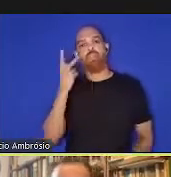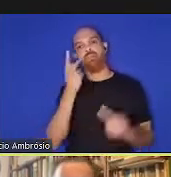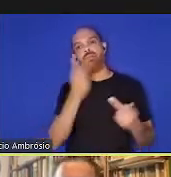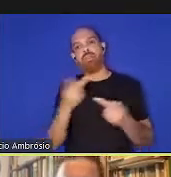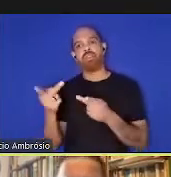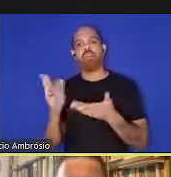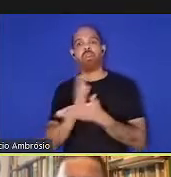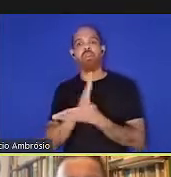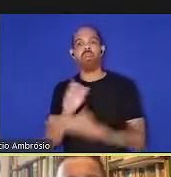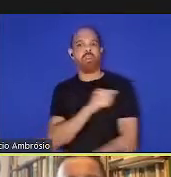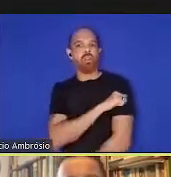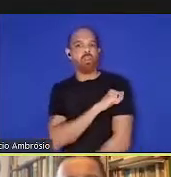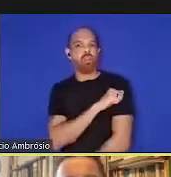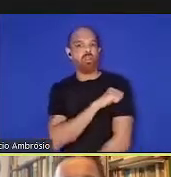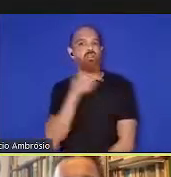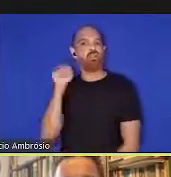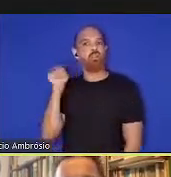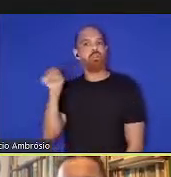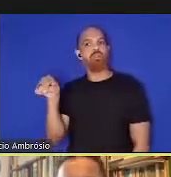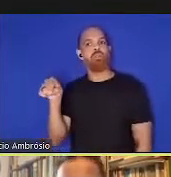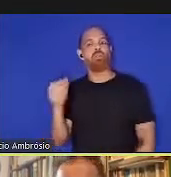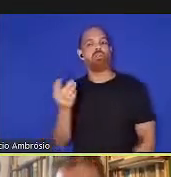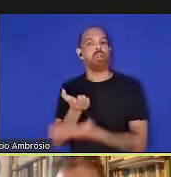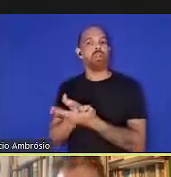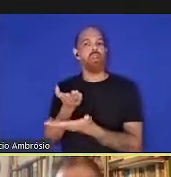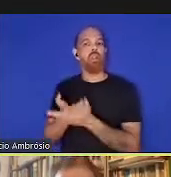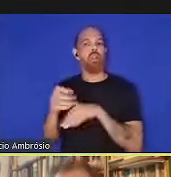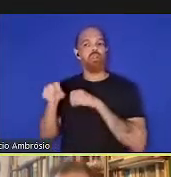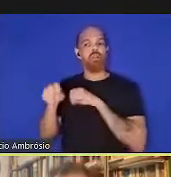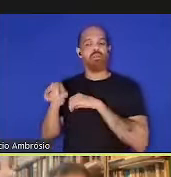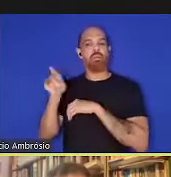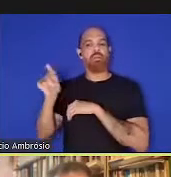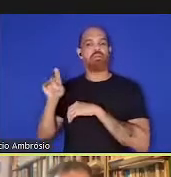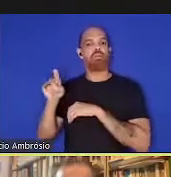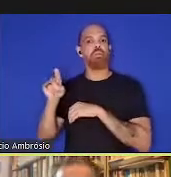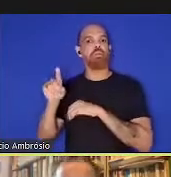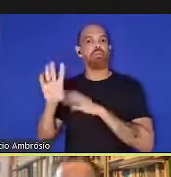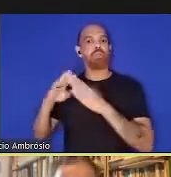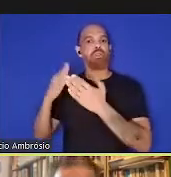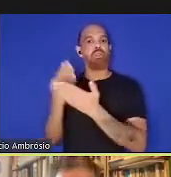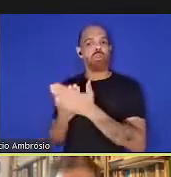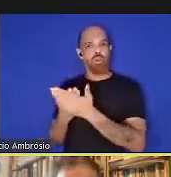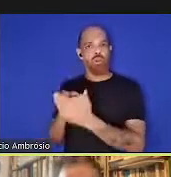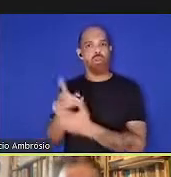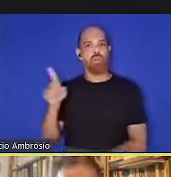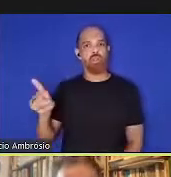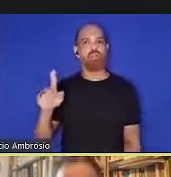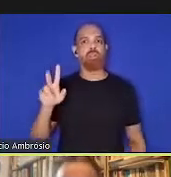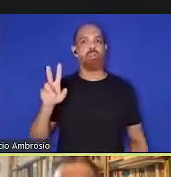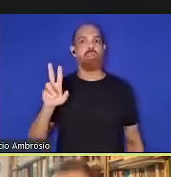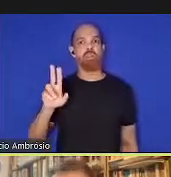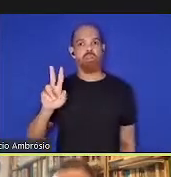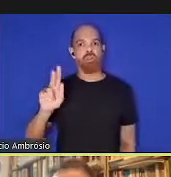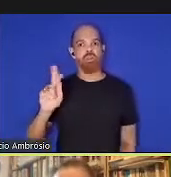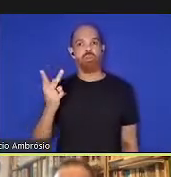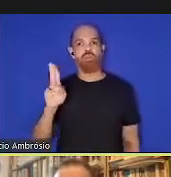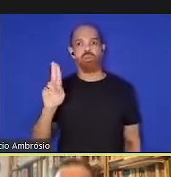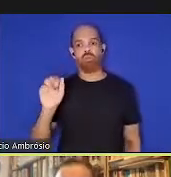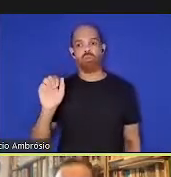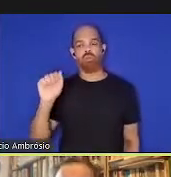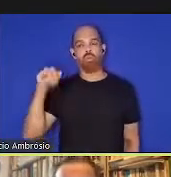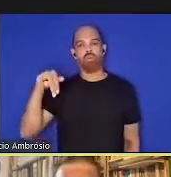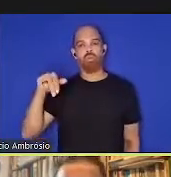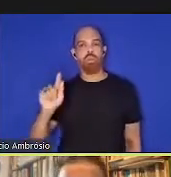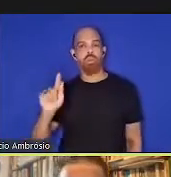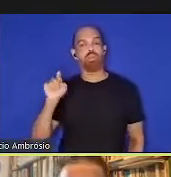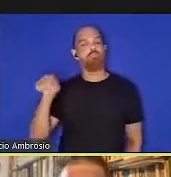essa é uma aula que eu dei numa escola em Wuhan e nós fomos até um templo para